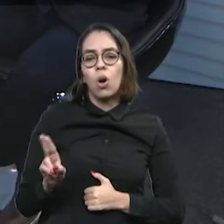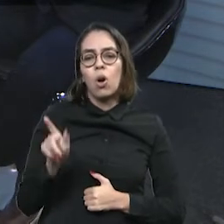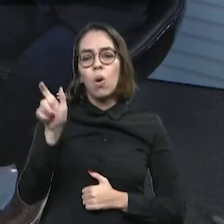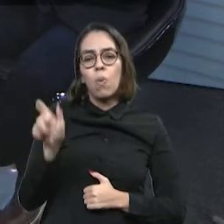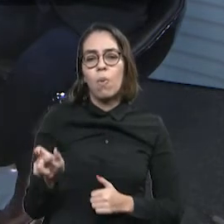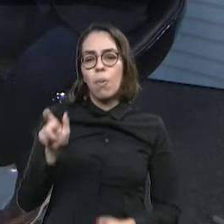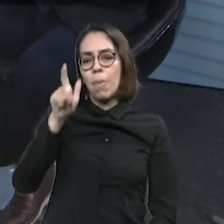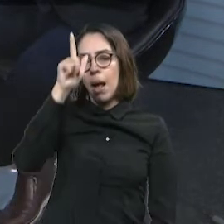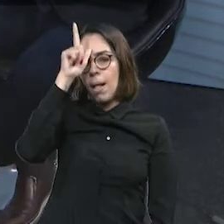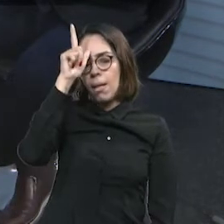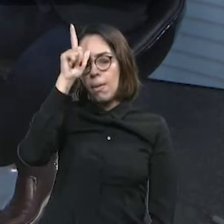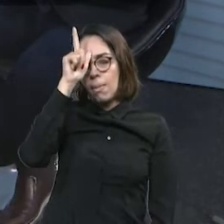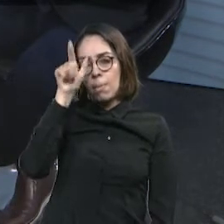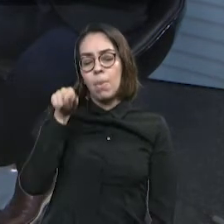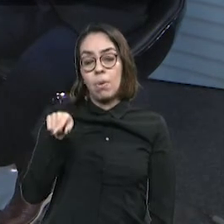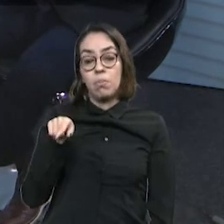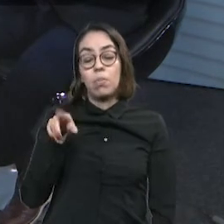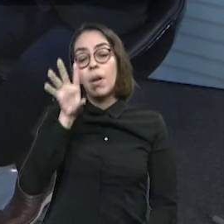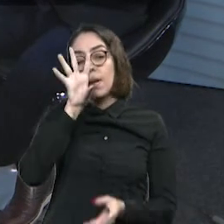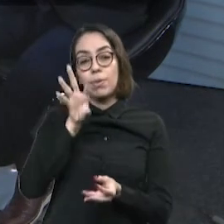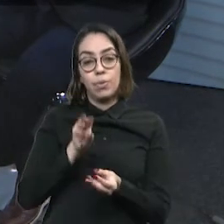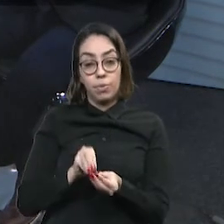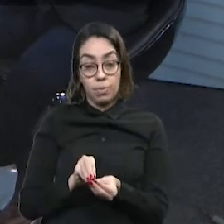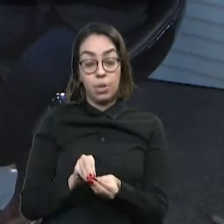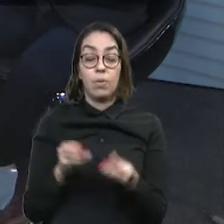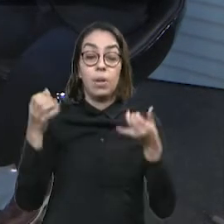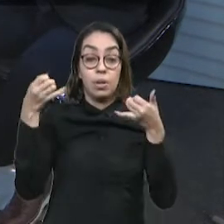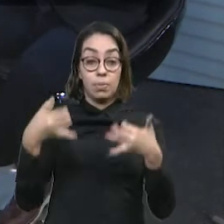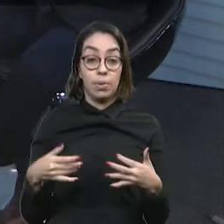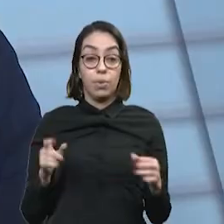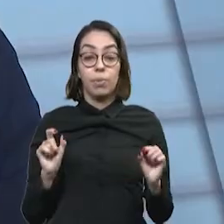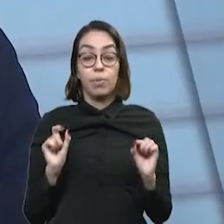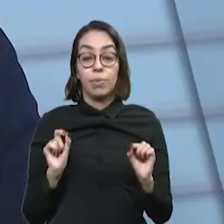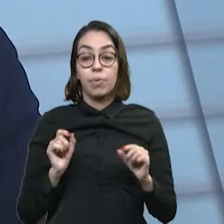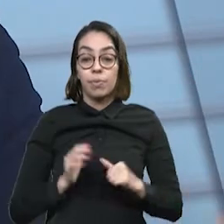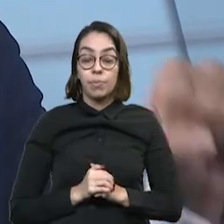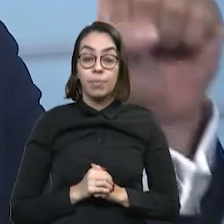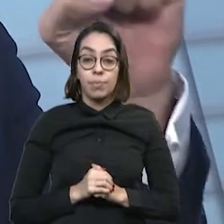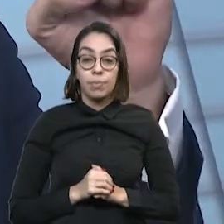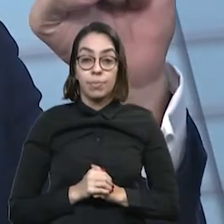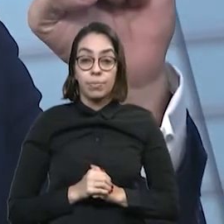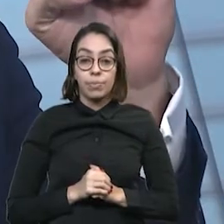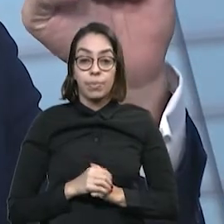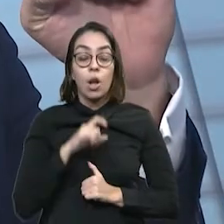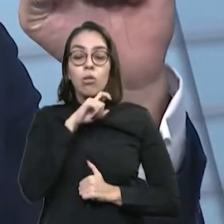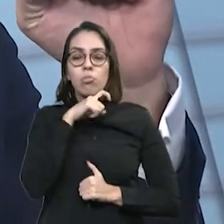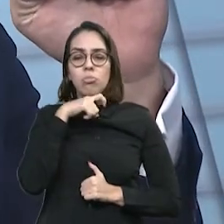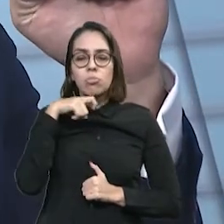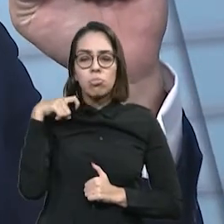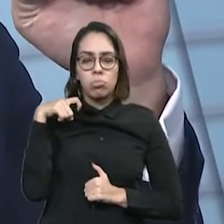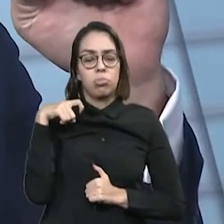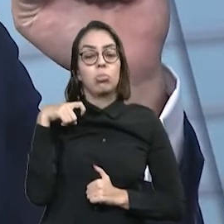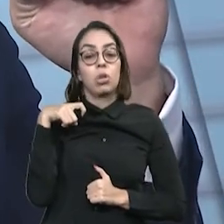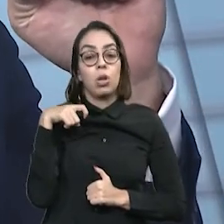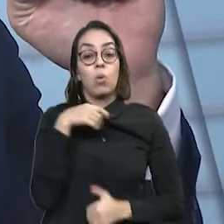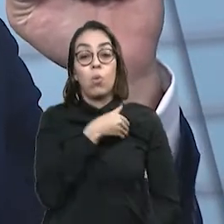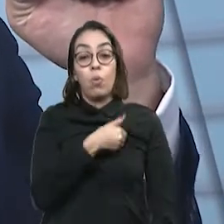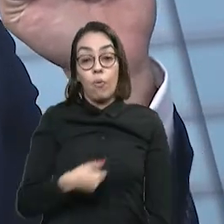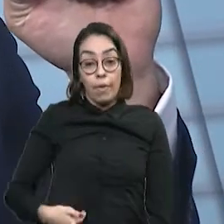E, em resumo, ele fala que a tributação imoral do governo, do Estado,